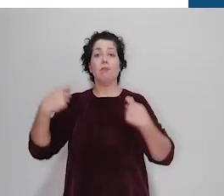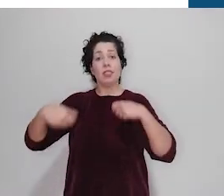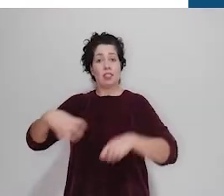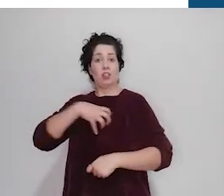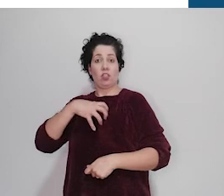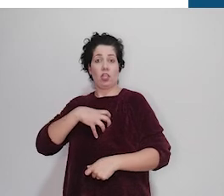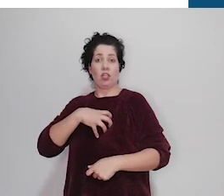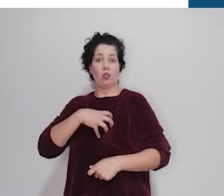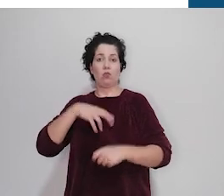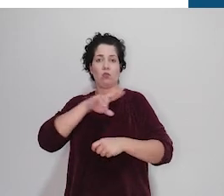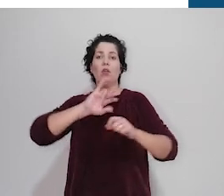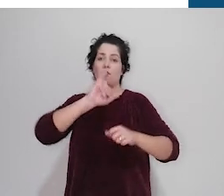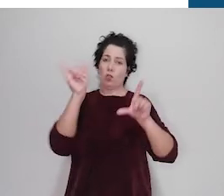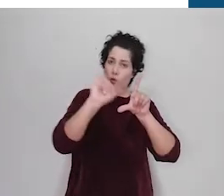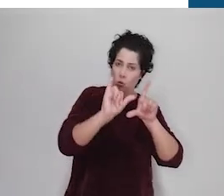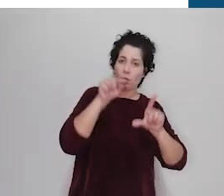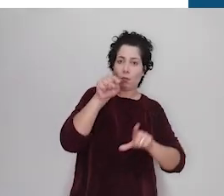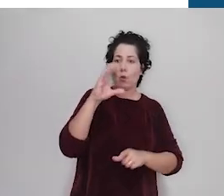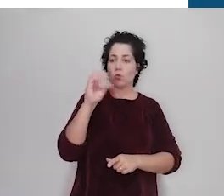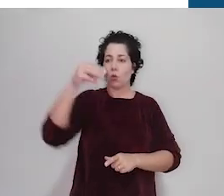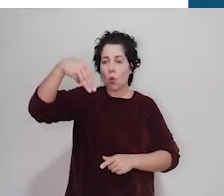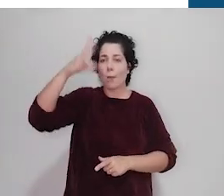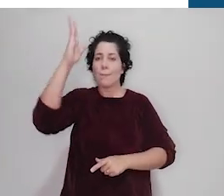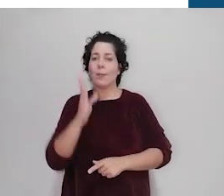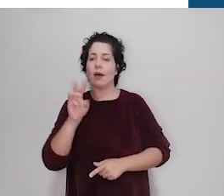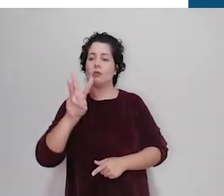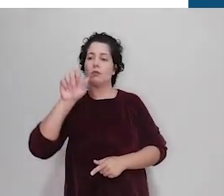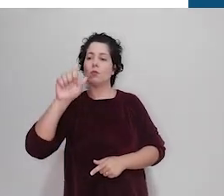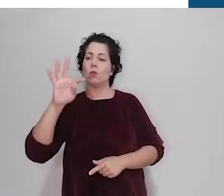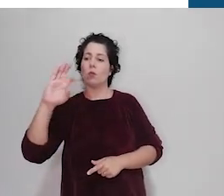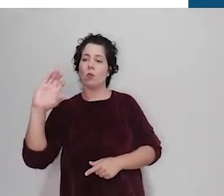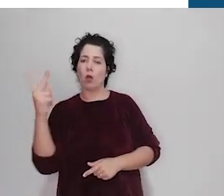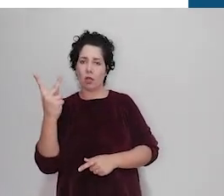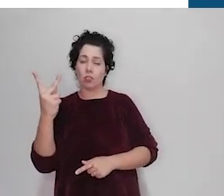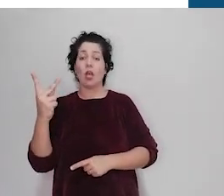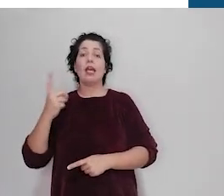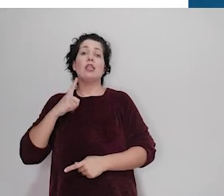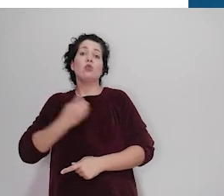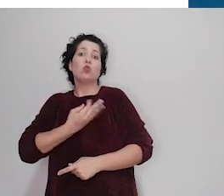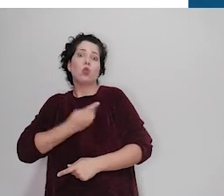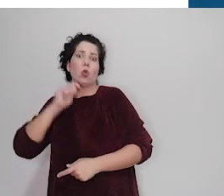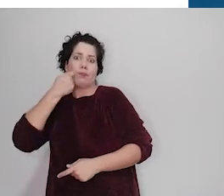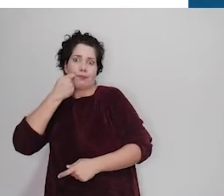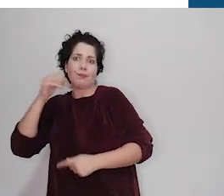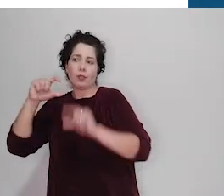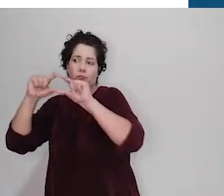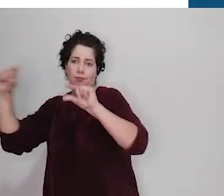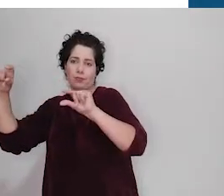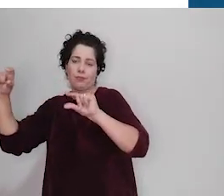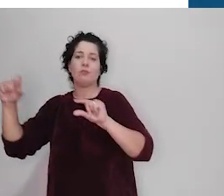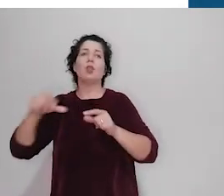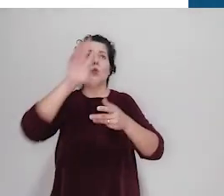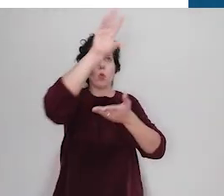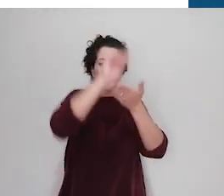estar no formato Youtube.com.br Então, o código do seu vídeo Basta